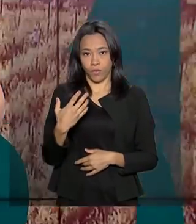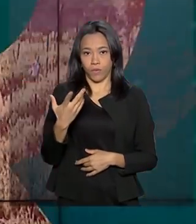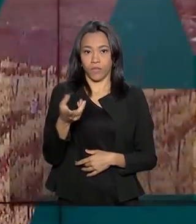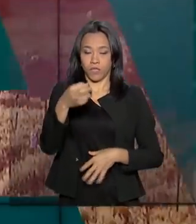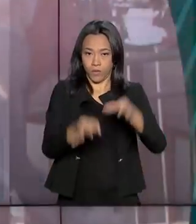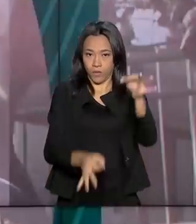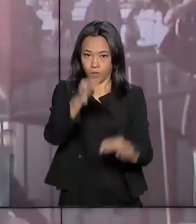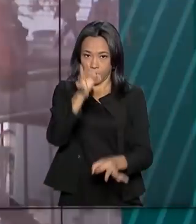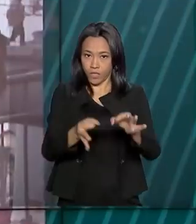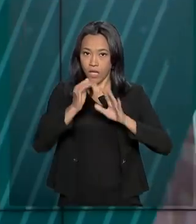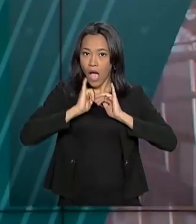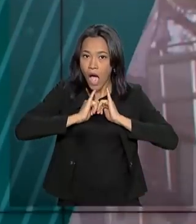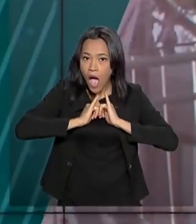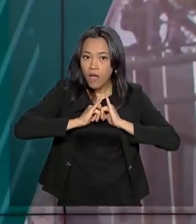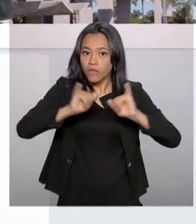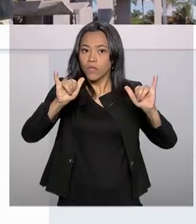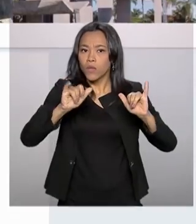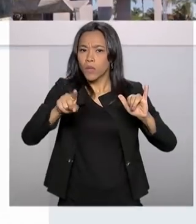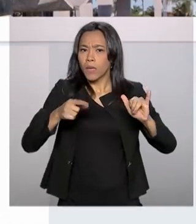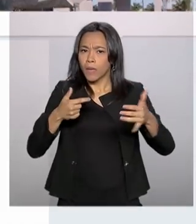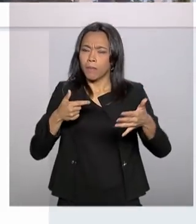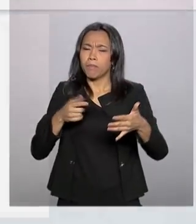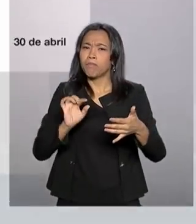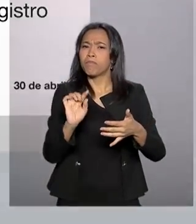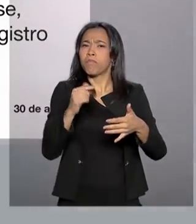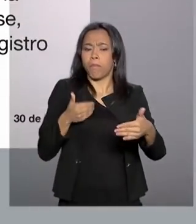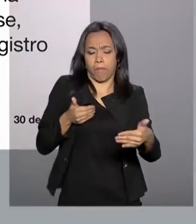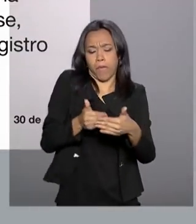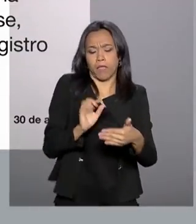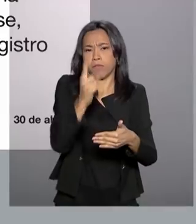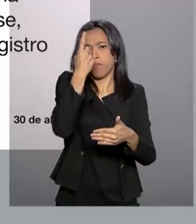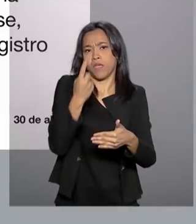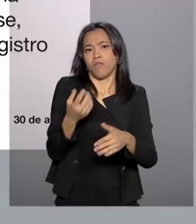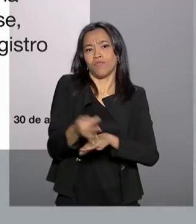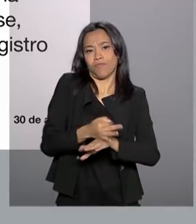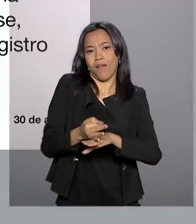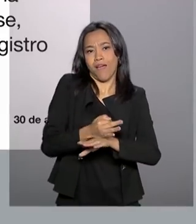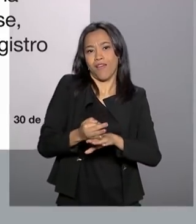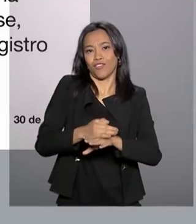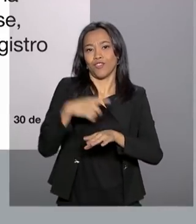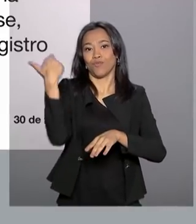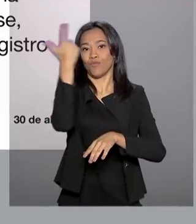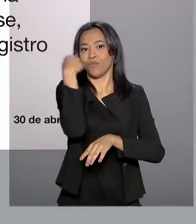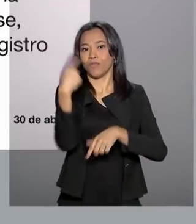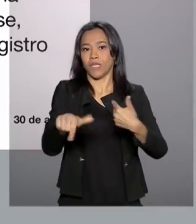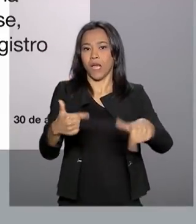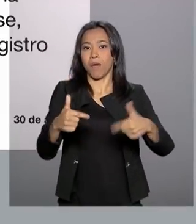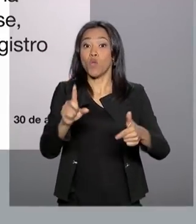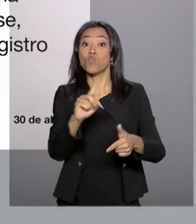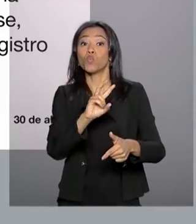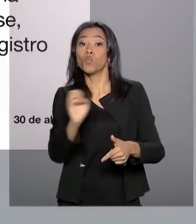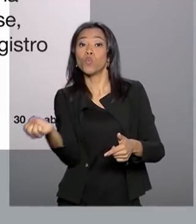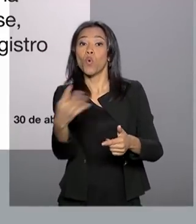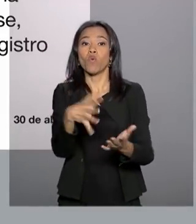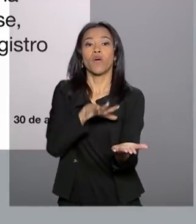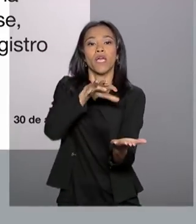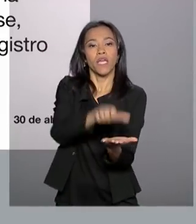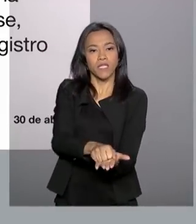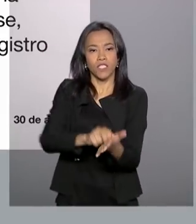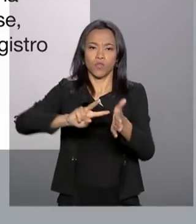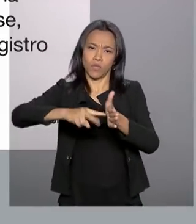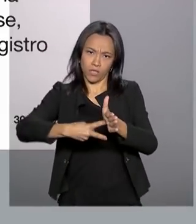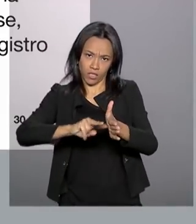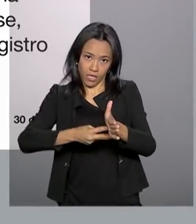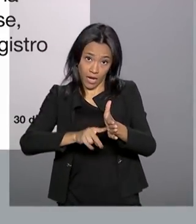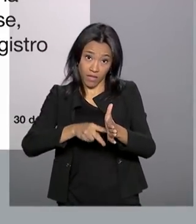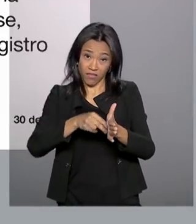Moro, informa que hoje, na véspera do 1º de maio, vai apresentar um novo registro sindical que, segundo ele, sairá das páginas